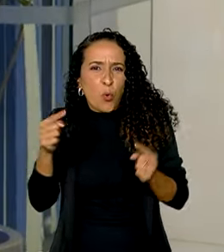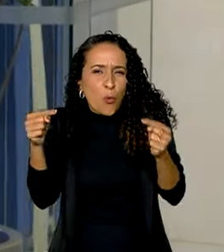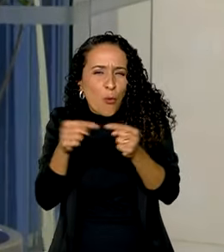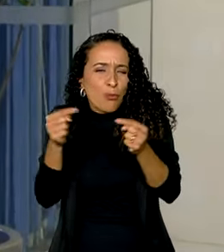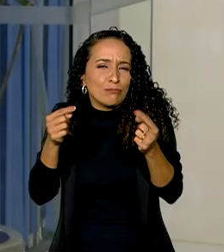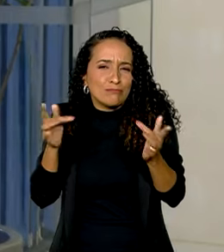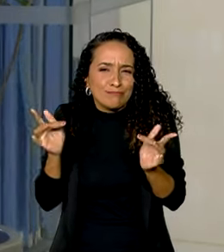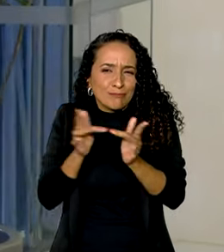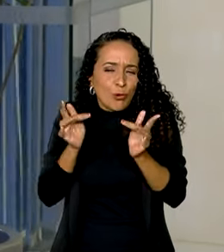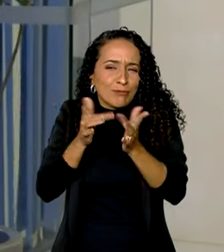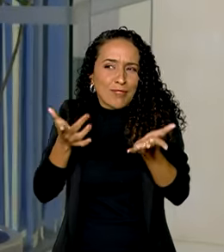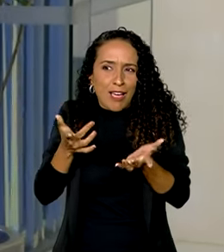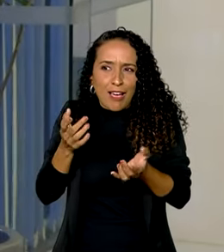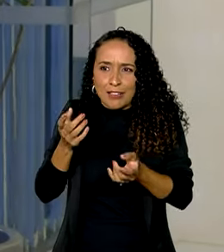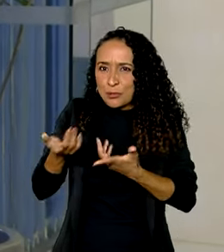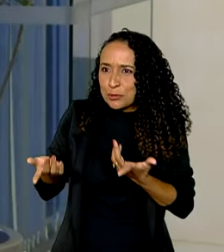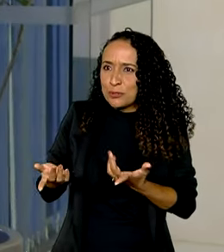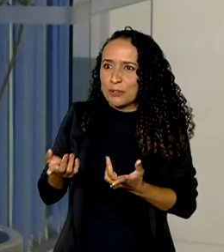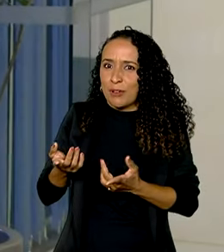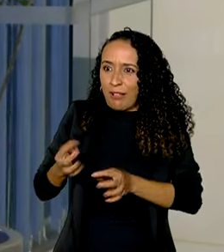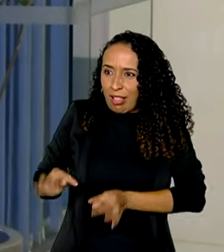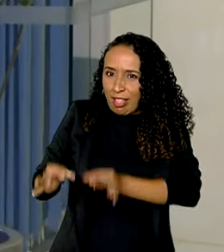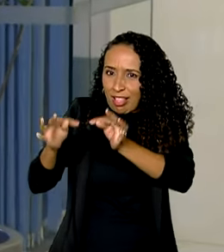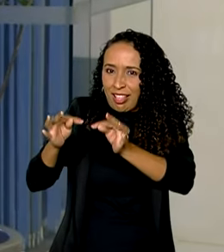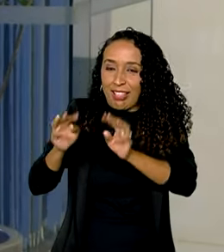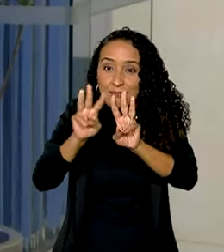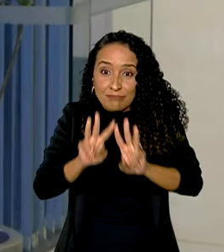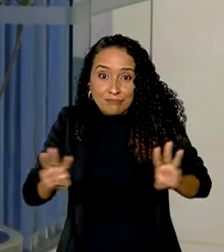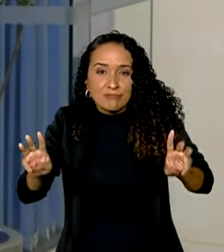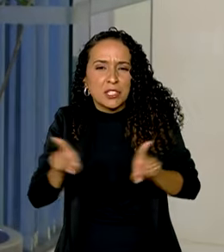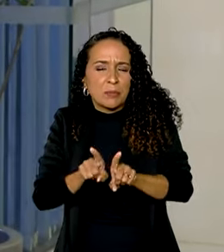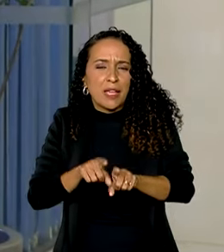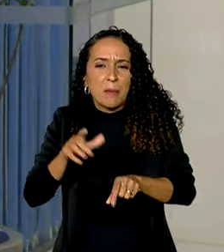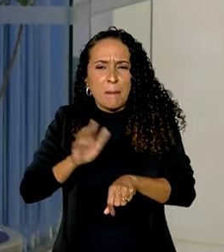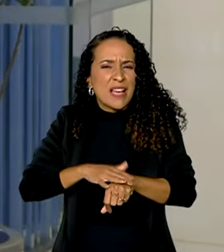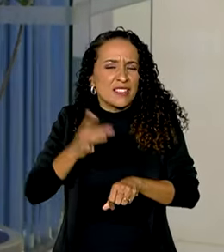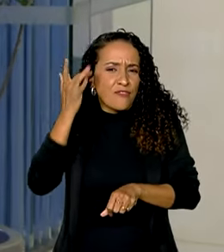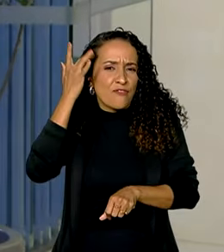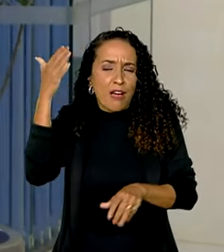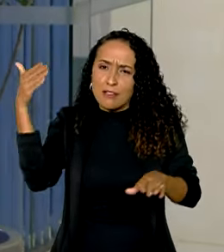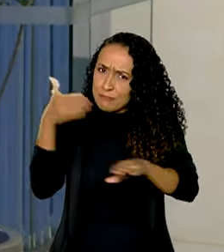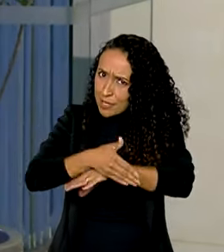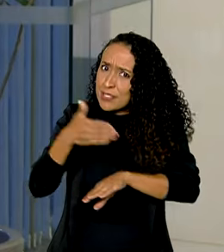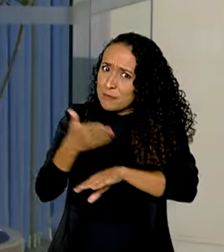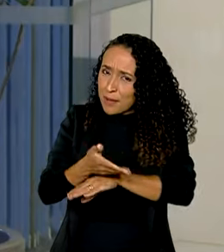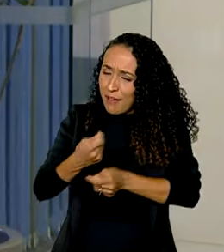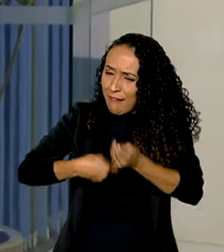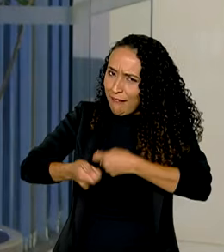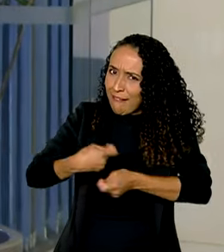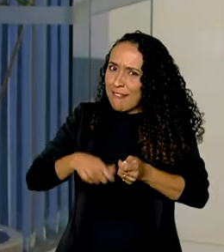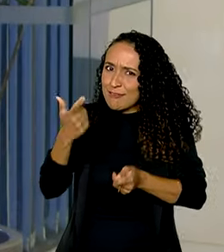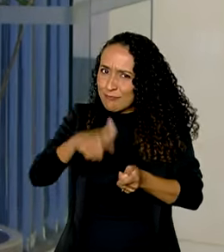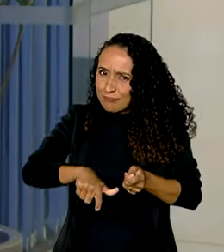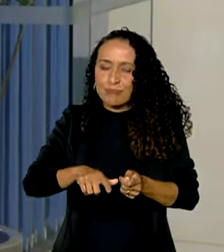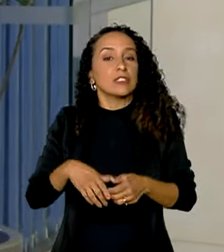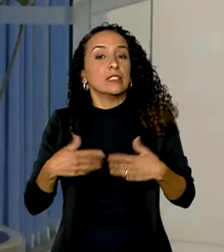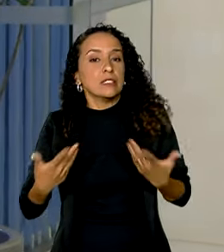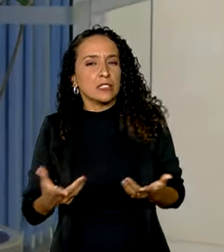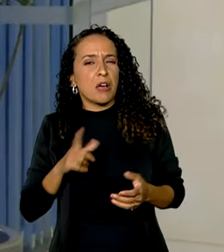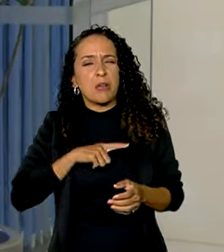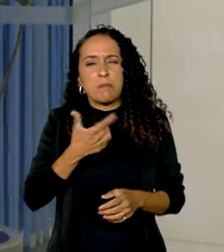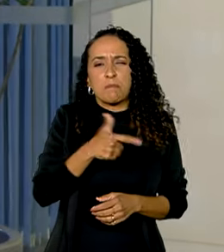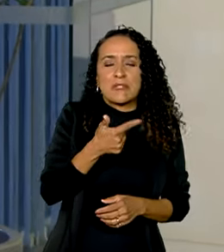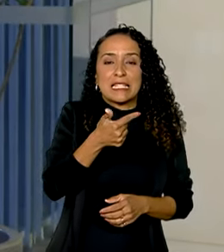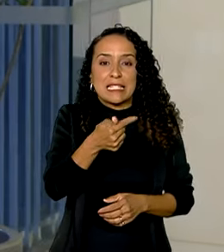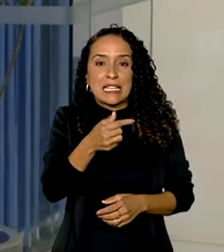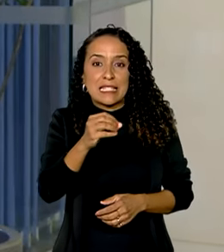tecnologia, tem pouca familiaridade com as plataformas, então é jeito mais fácil de participar dessa renegociação. Então, são cerca de